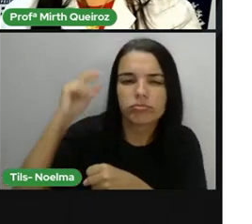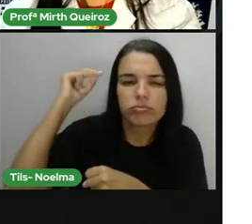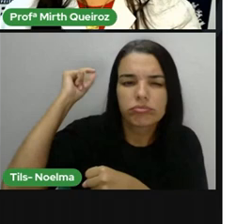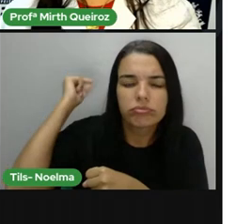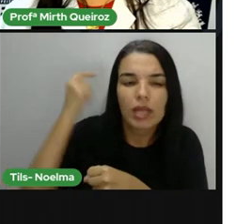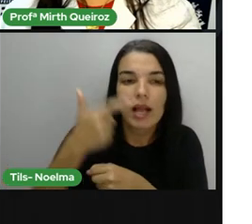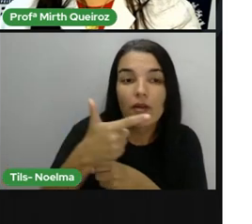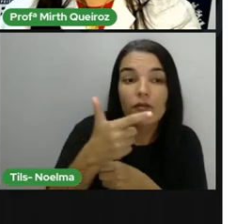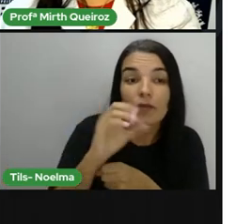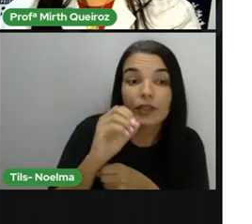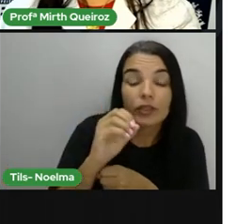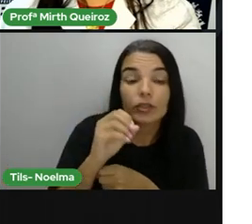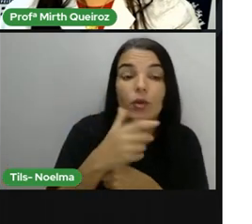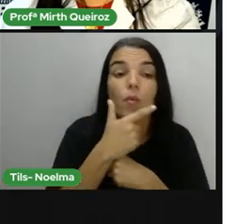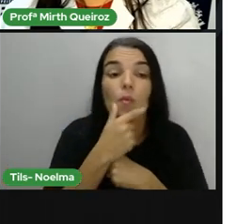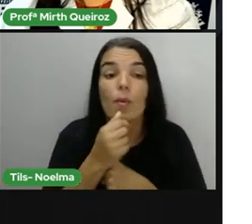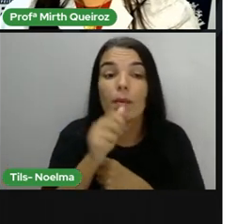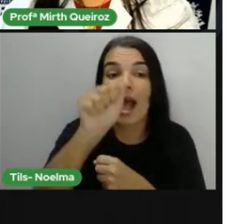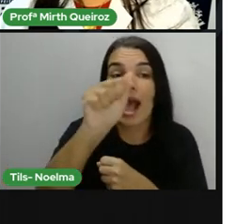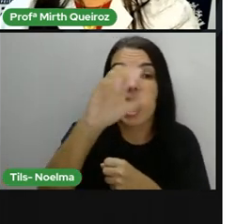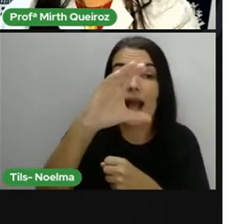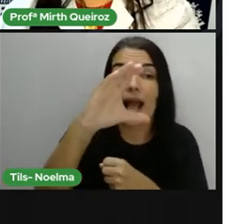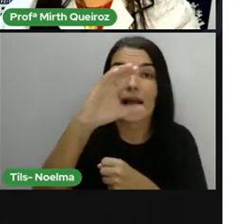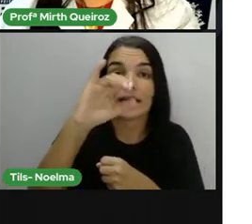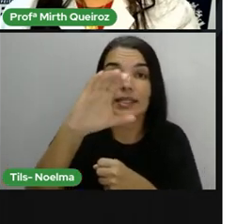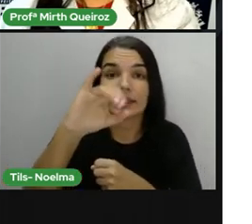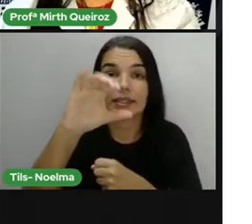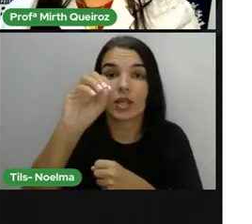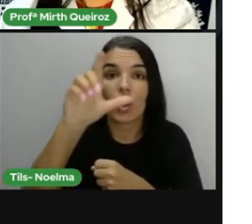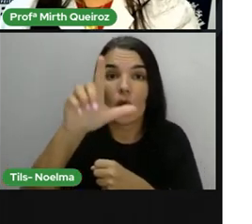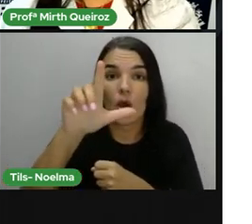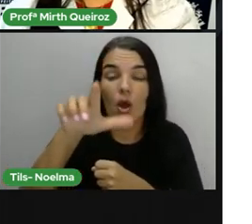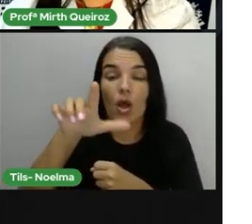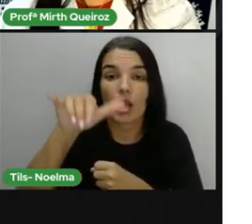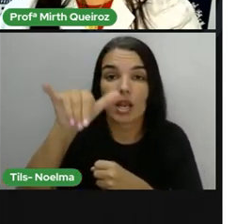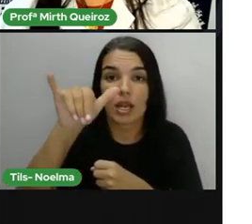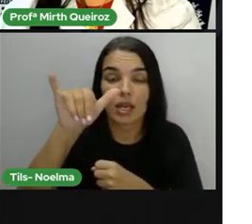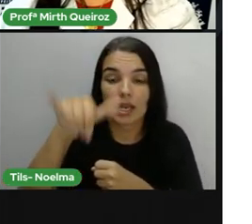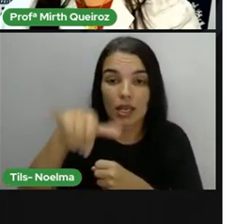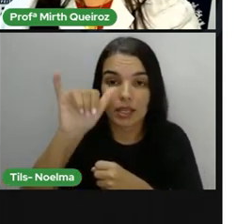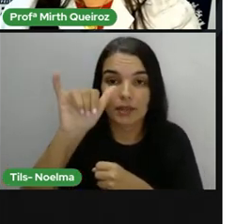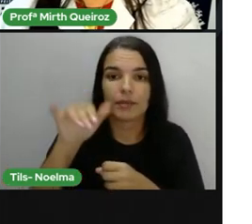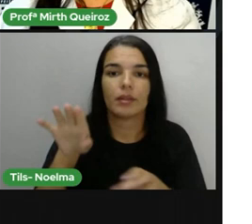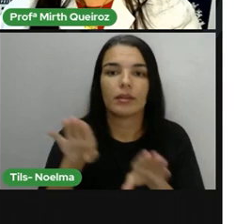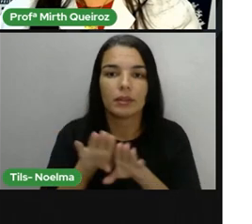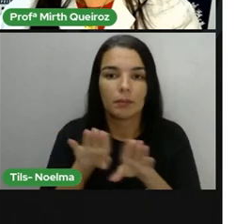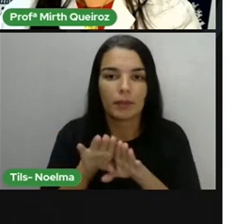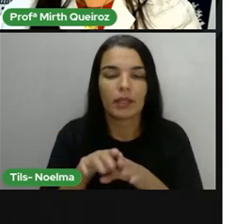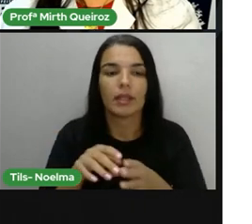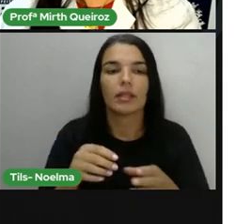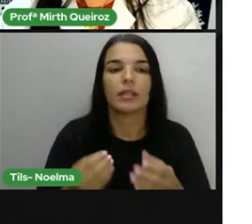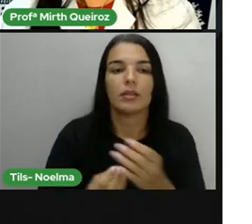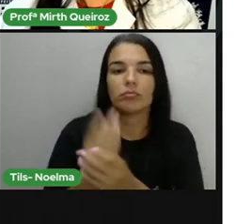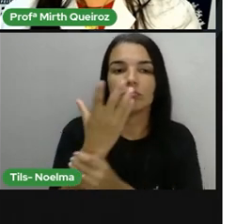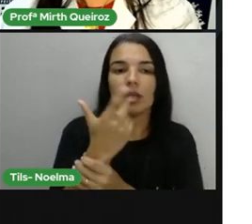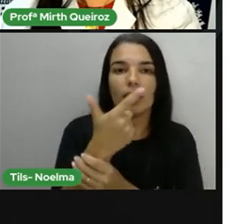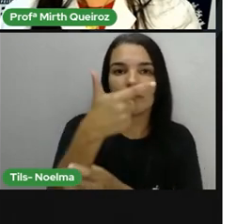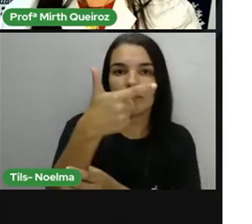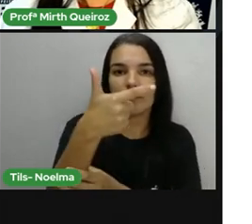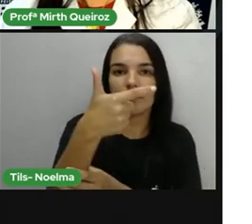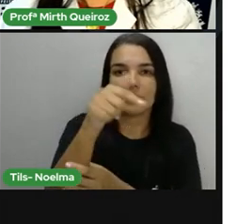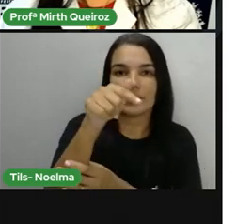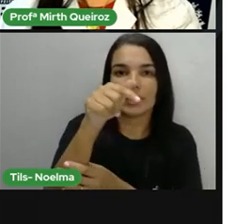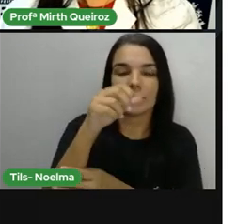século XX, pelo engenheiro Acioli Ferreira da Silva, o mesmo que construiu a igreja, né? E inaugurado dia 27 de